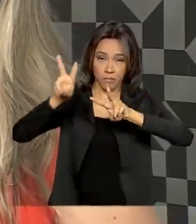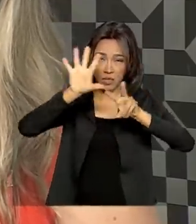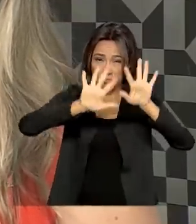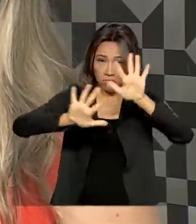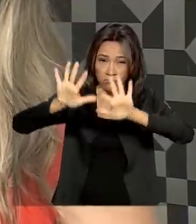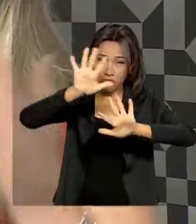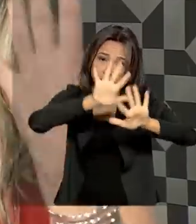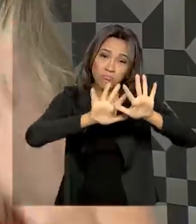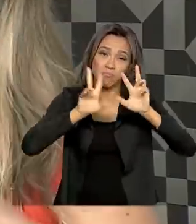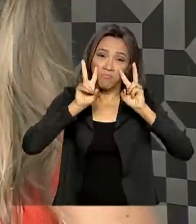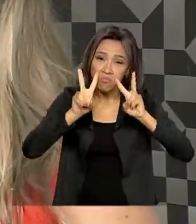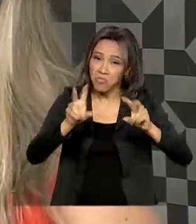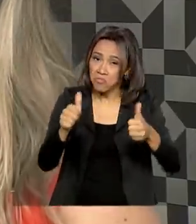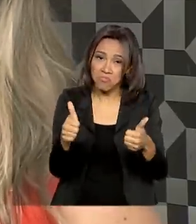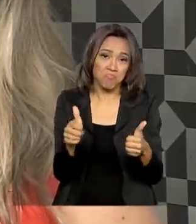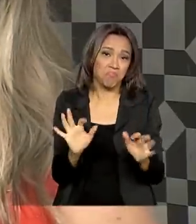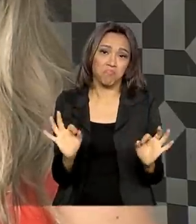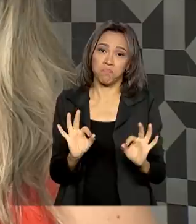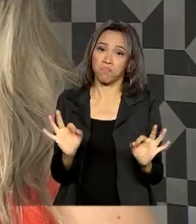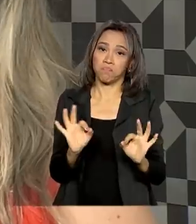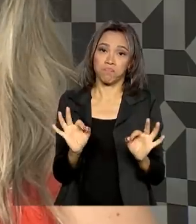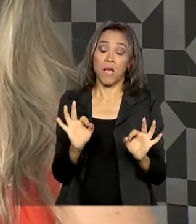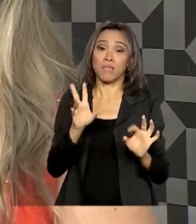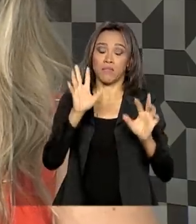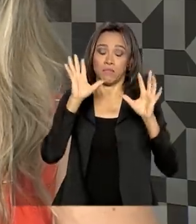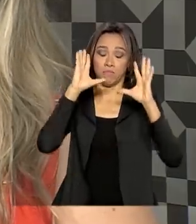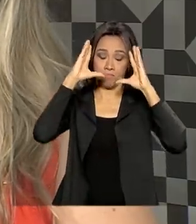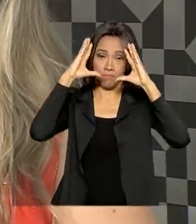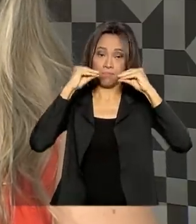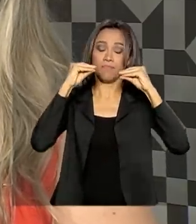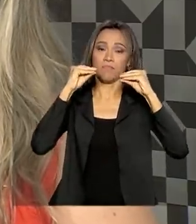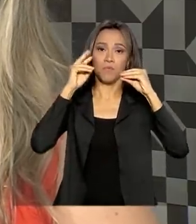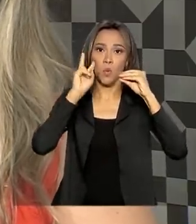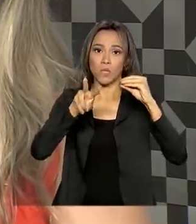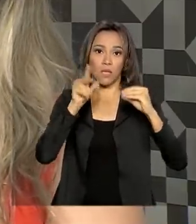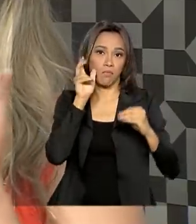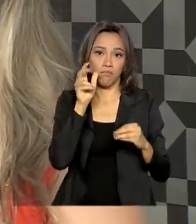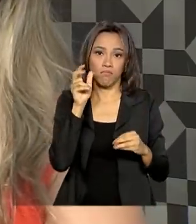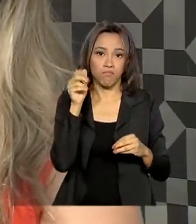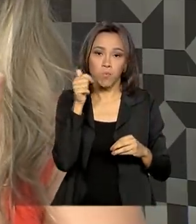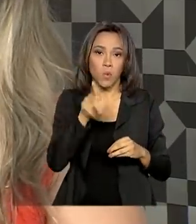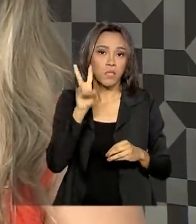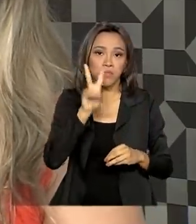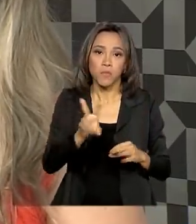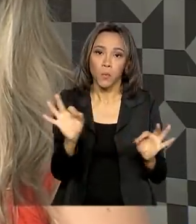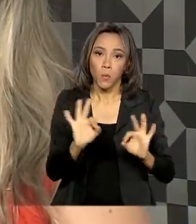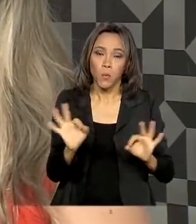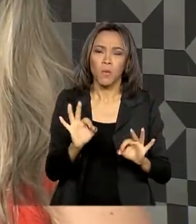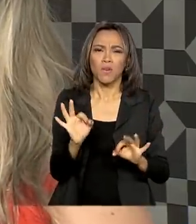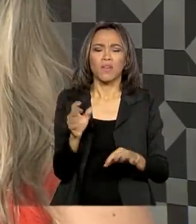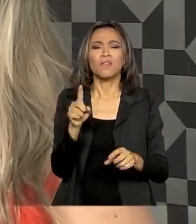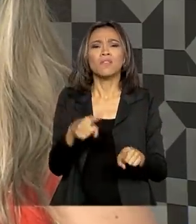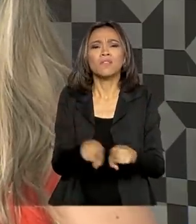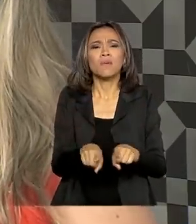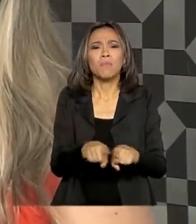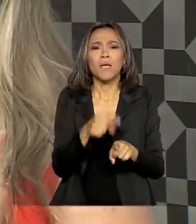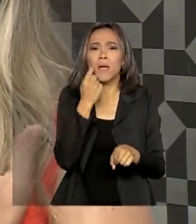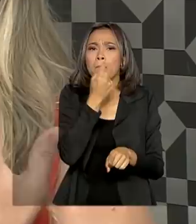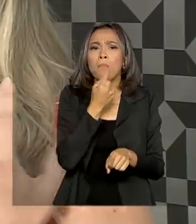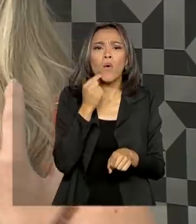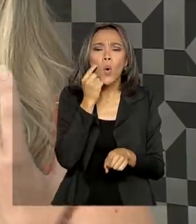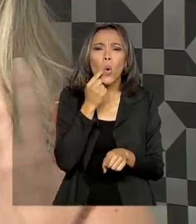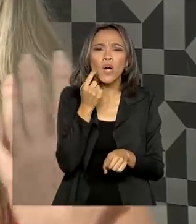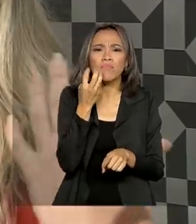às vezes a pessoa para de enxergar. E em seguida, pode apresentar uma dormência próxima da boca